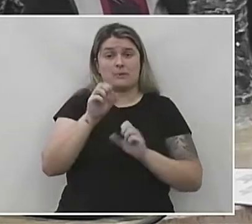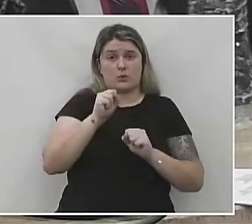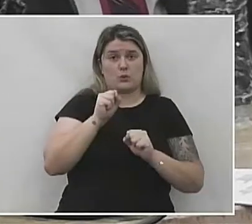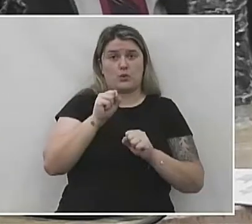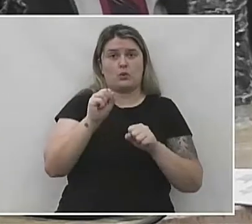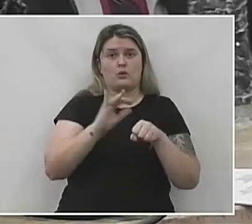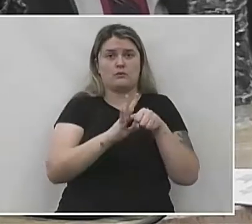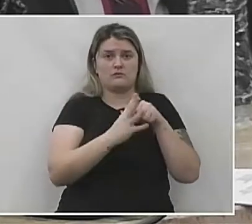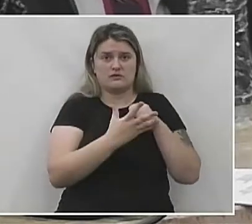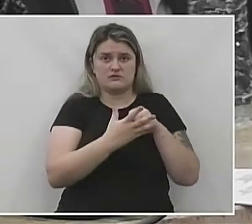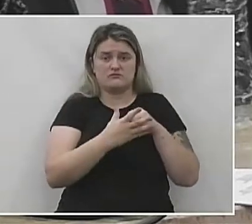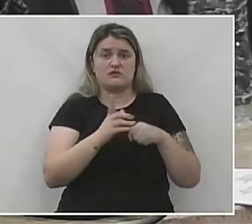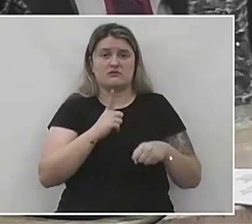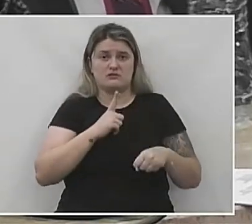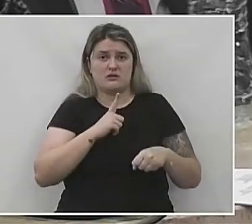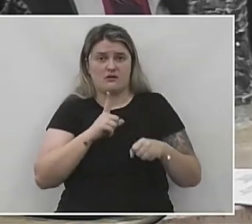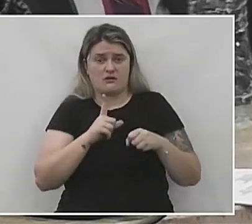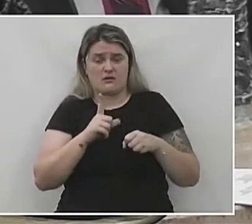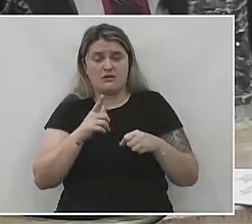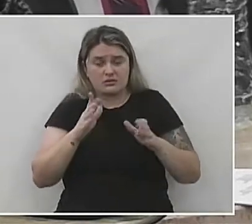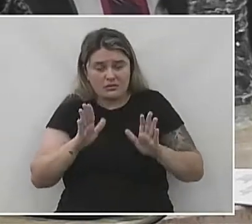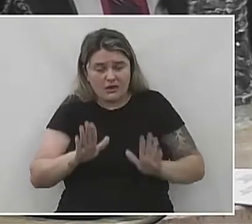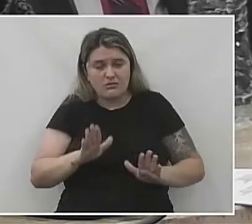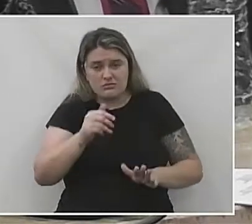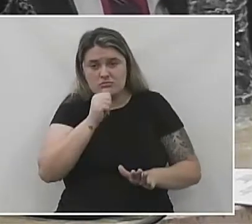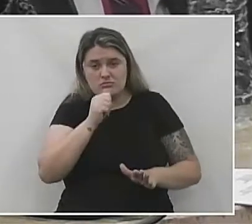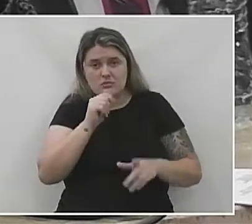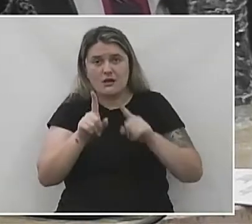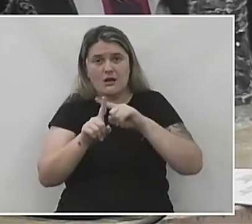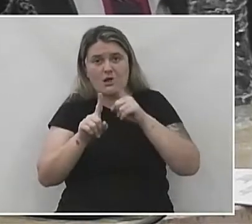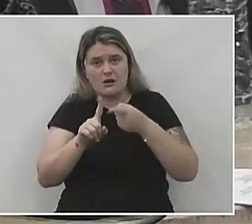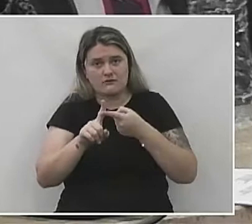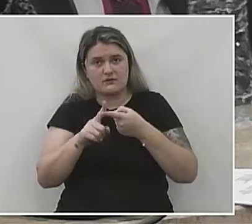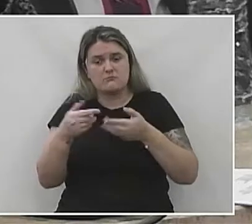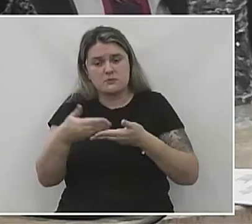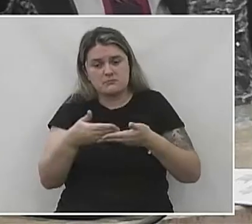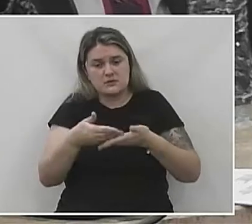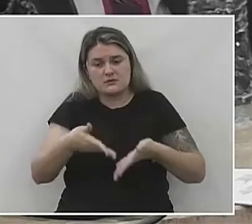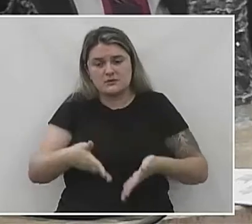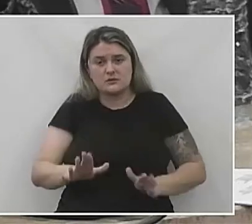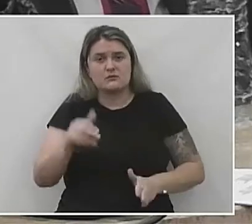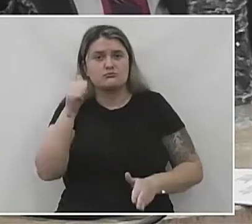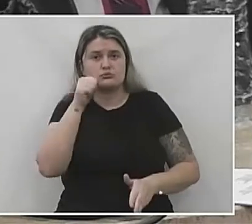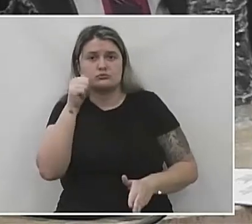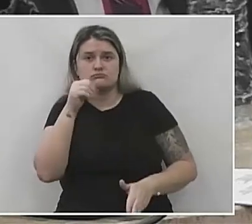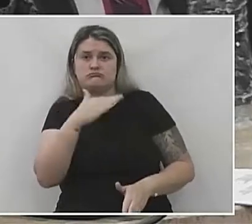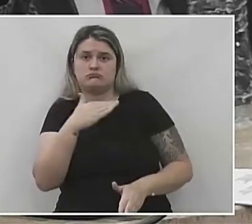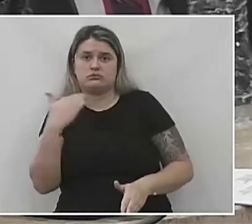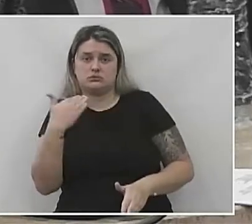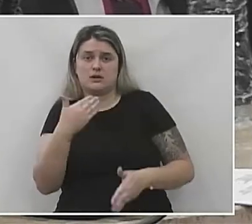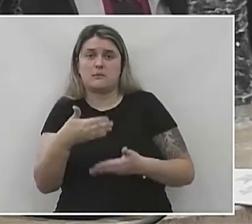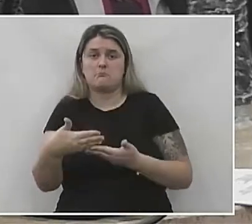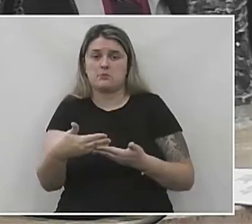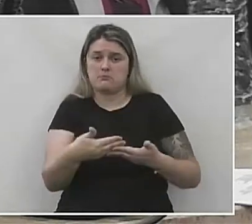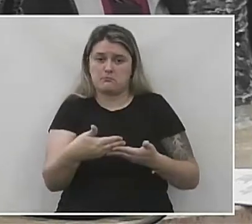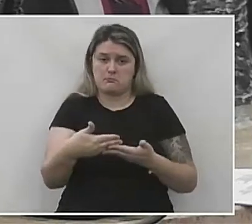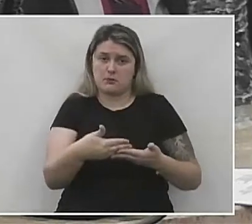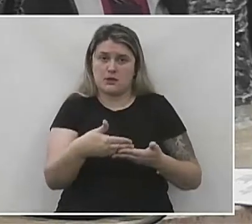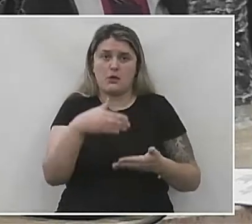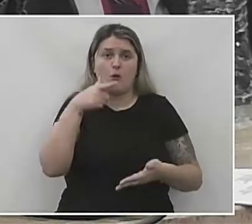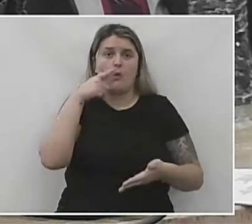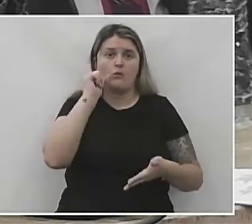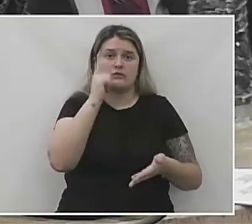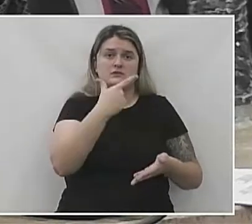estava grávida. O bebê nasceu com ela na UTI e ela não sobreviveu. O bebê recebeu alta